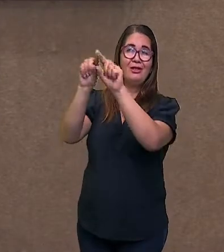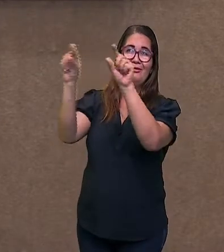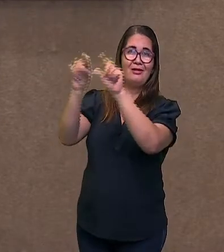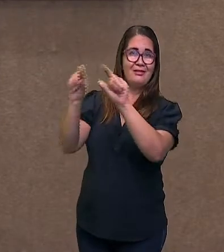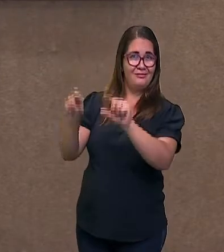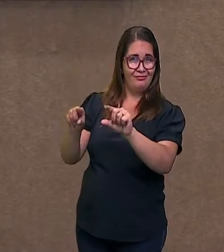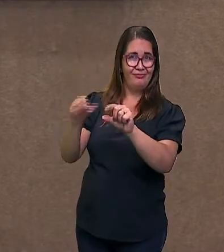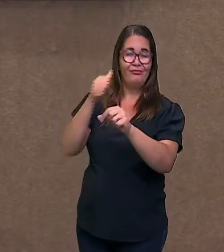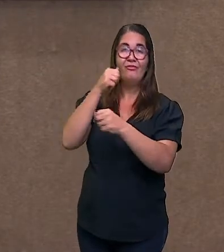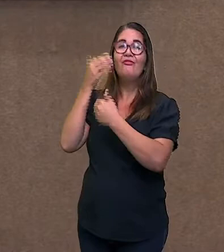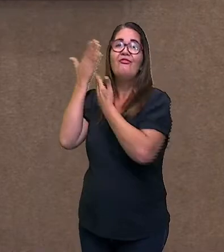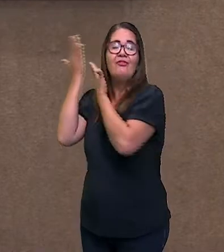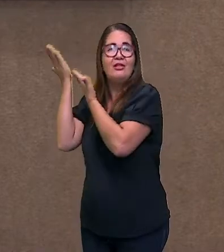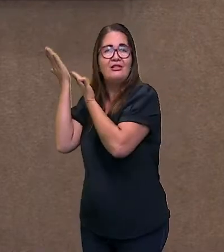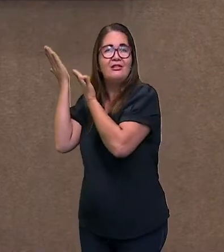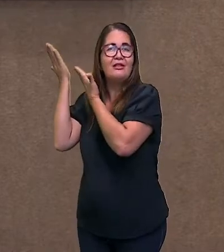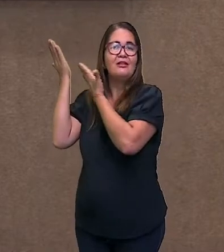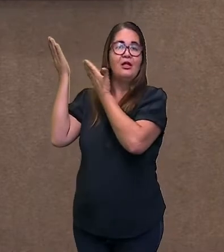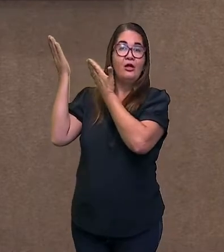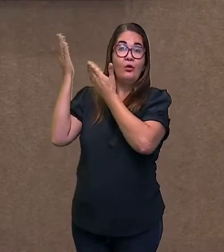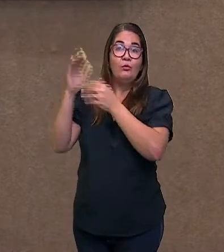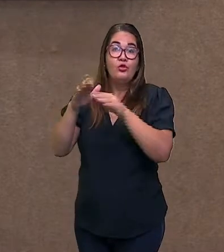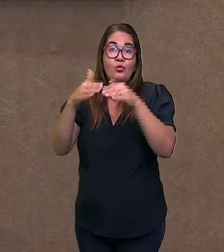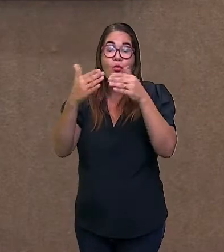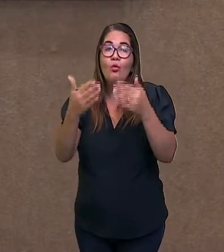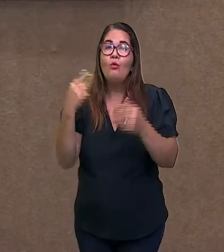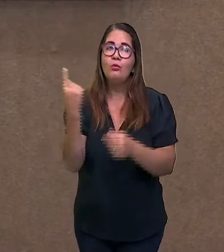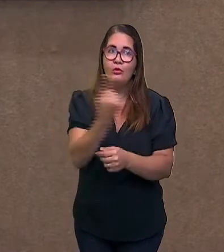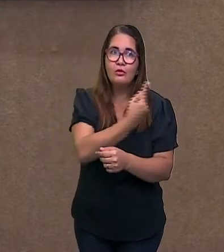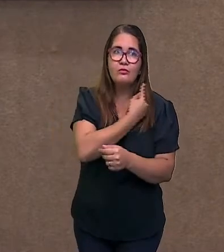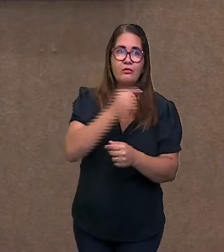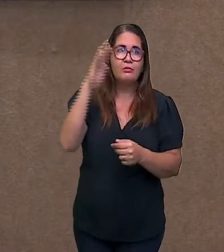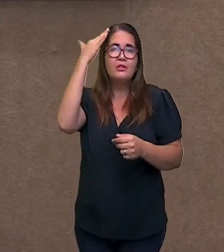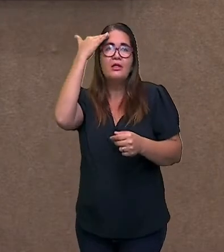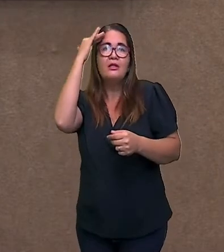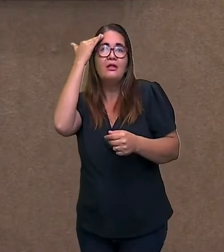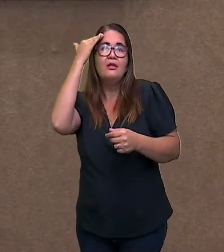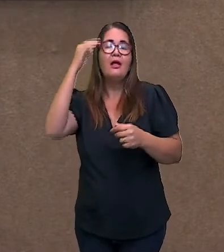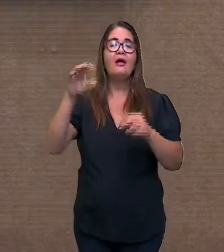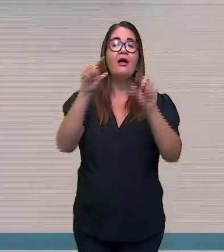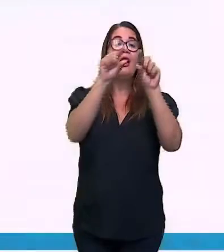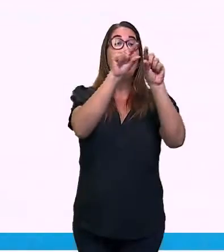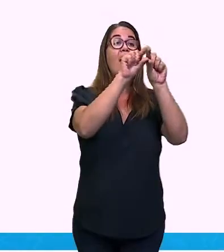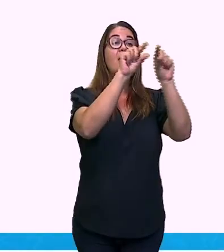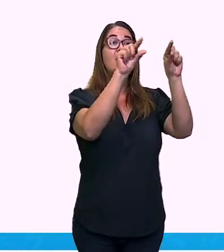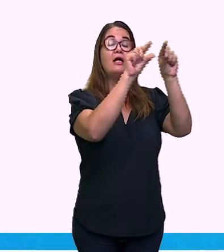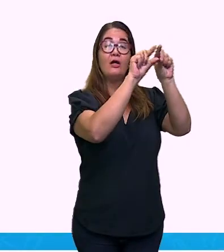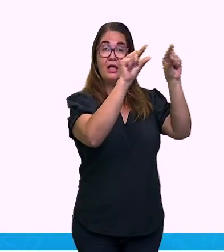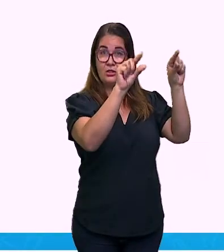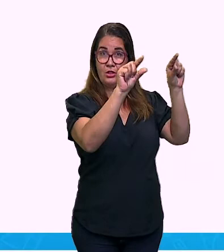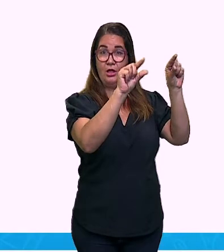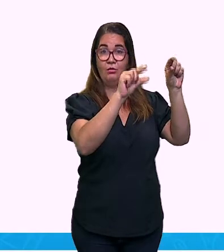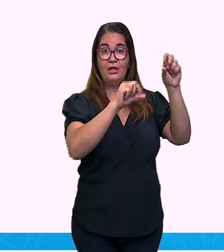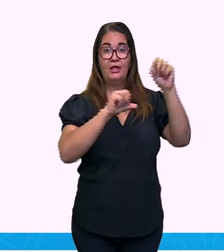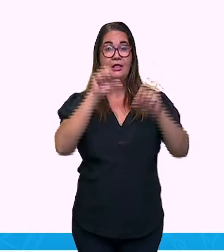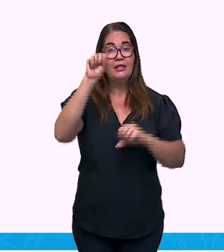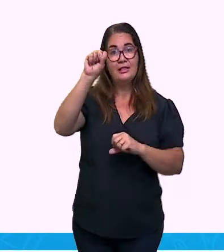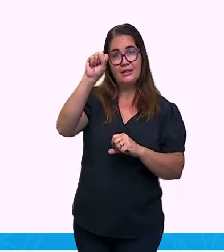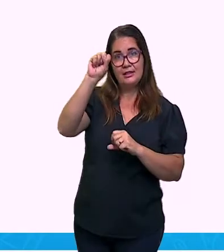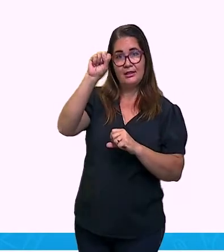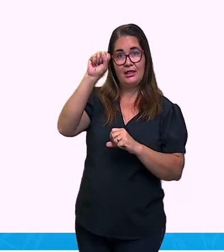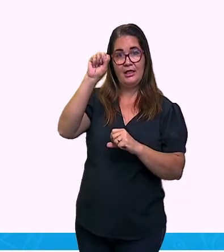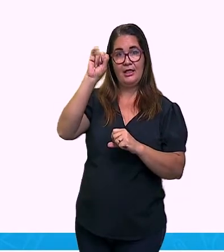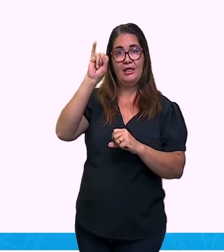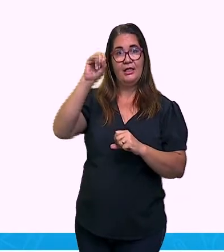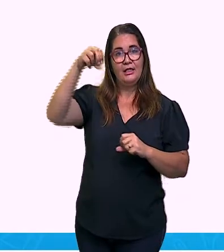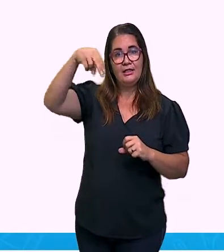os conceitos aqui de oração sintética e oração assindética. Vamos primeiro às